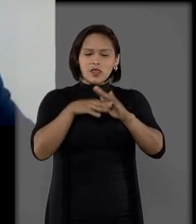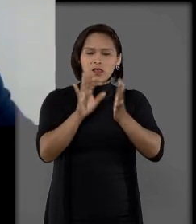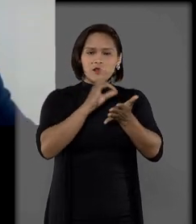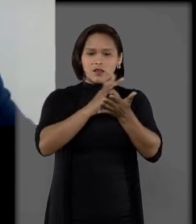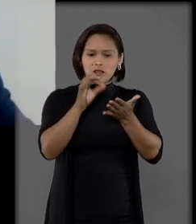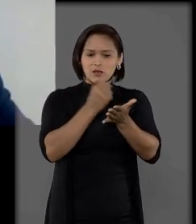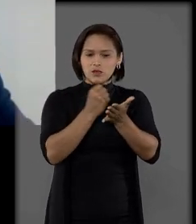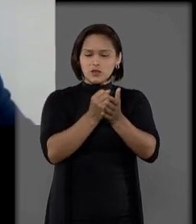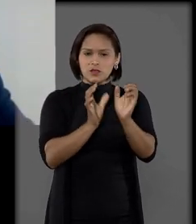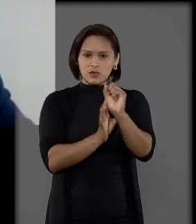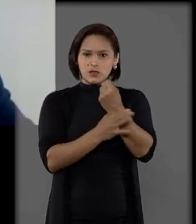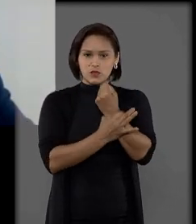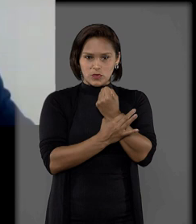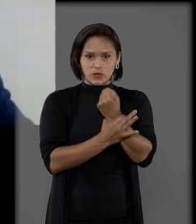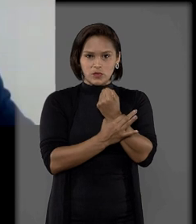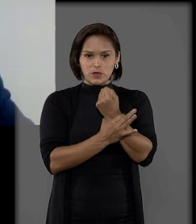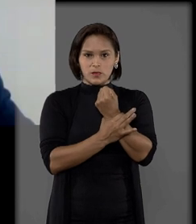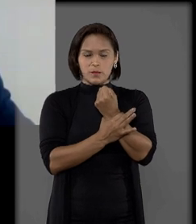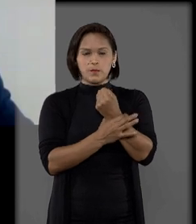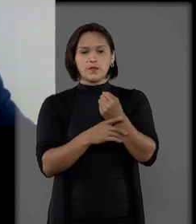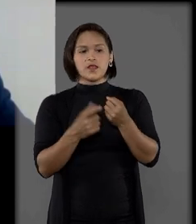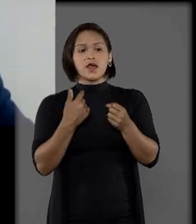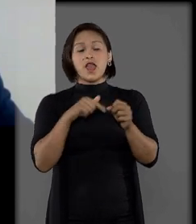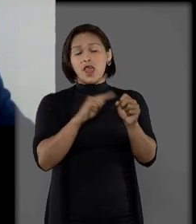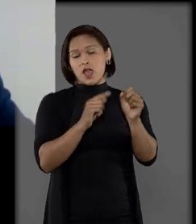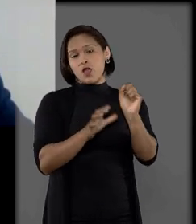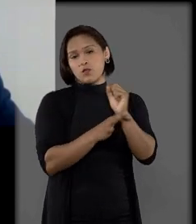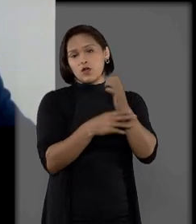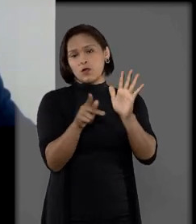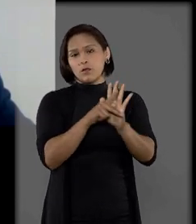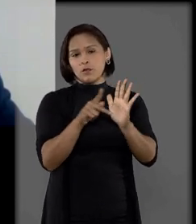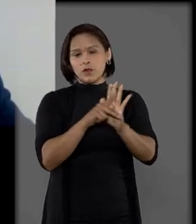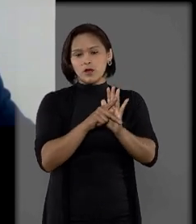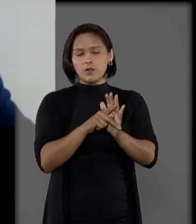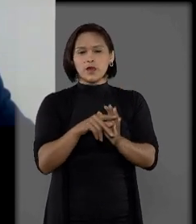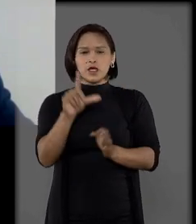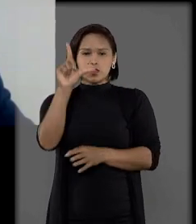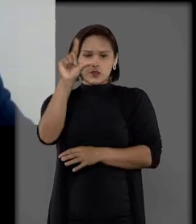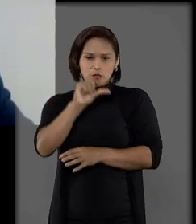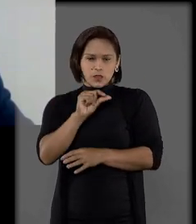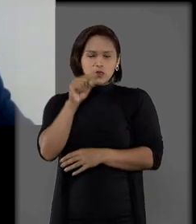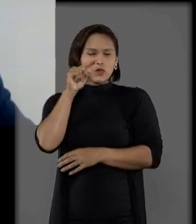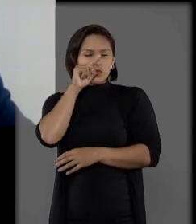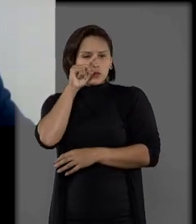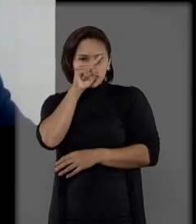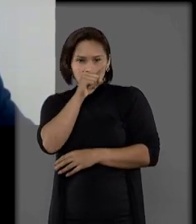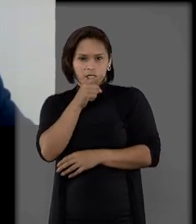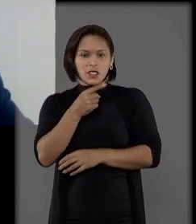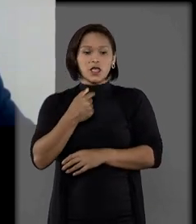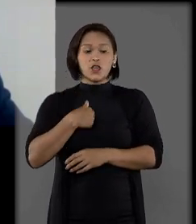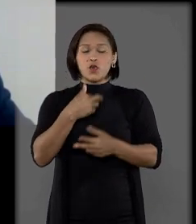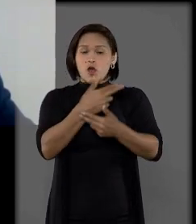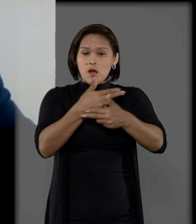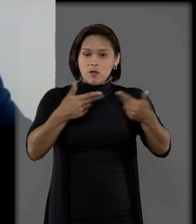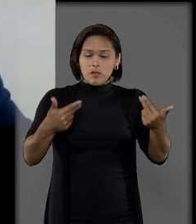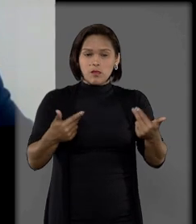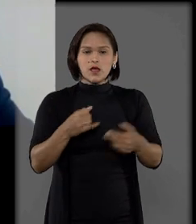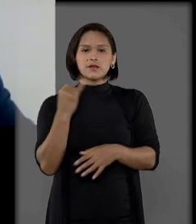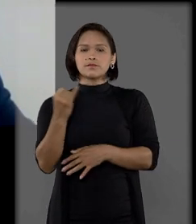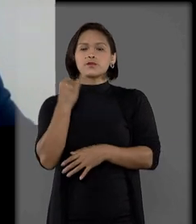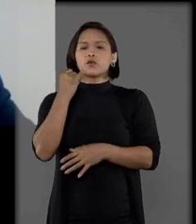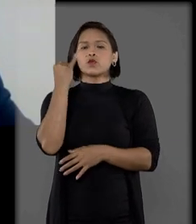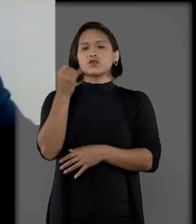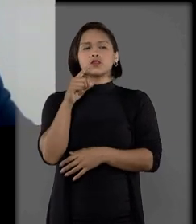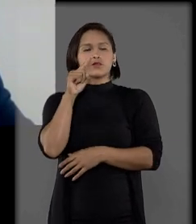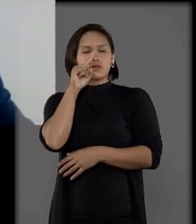contratação do seguro. O seguro como amenizador de risco, transferência de risco, como um produto transferidor